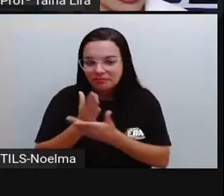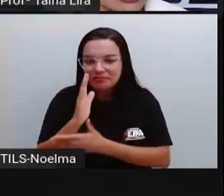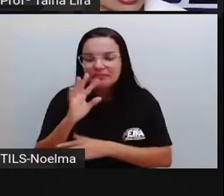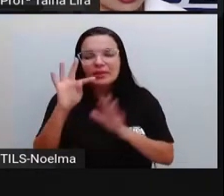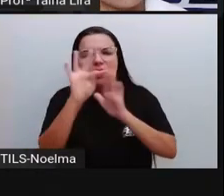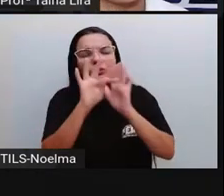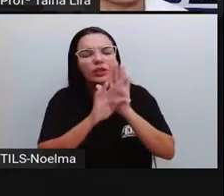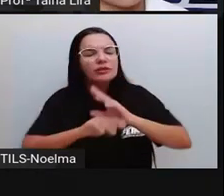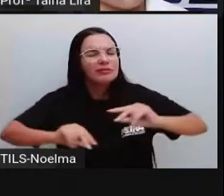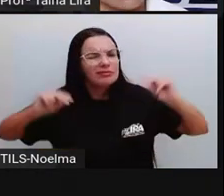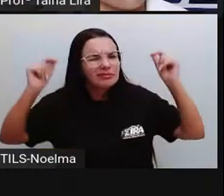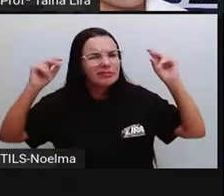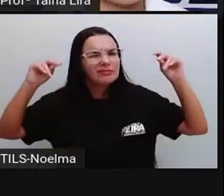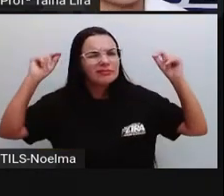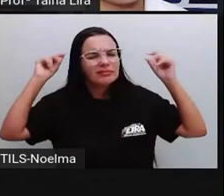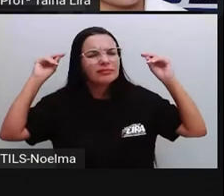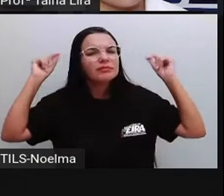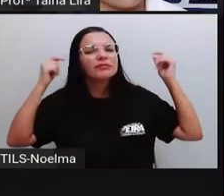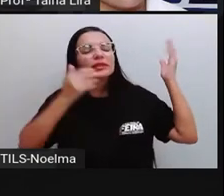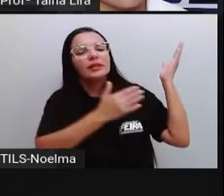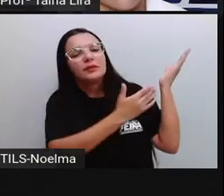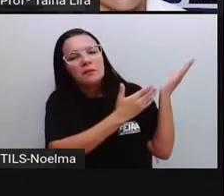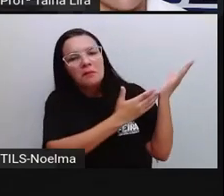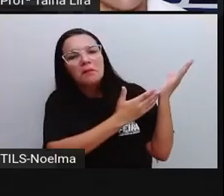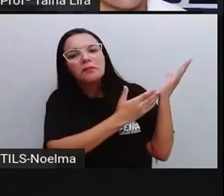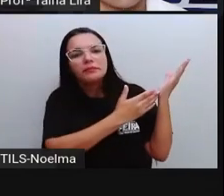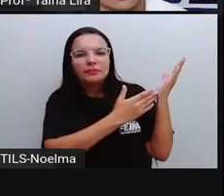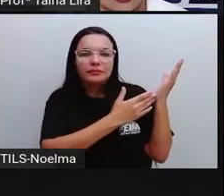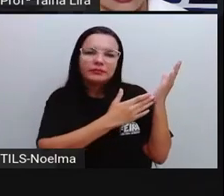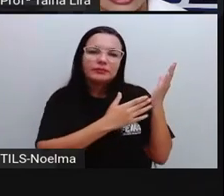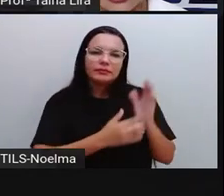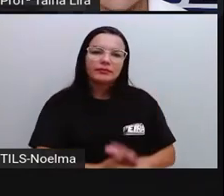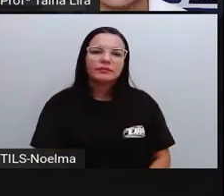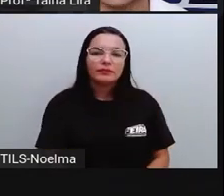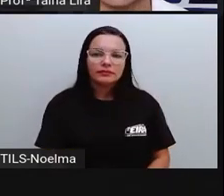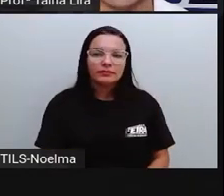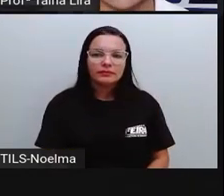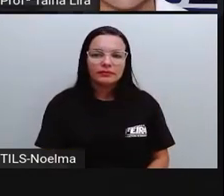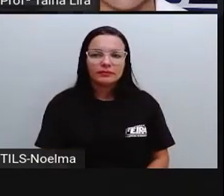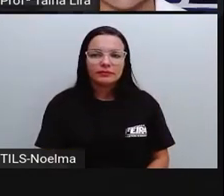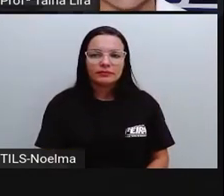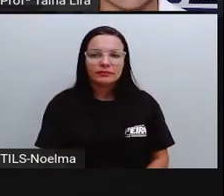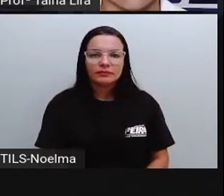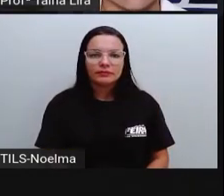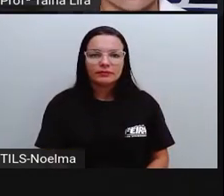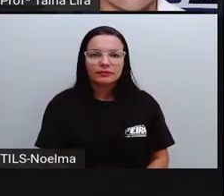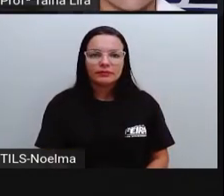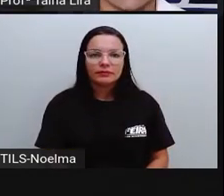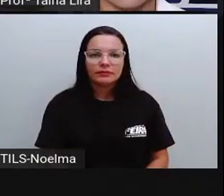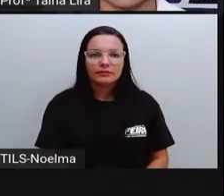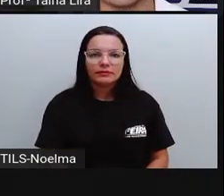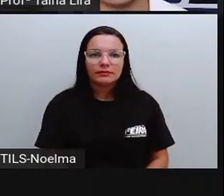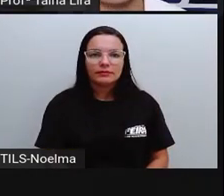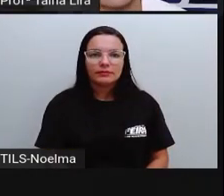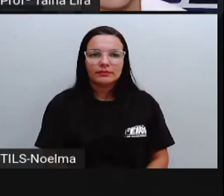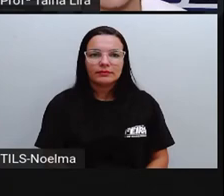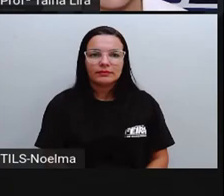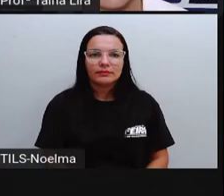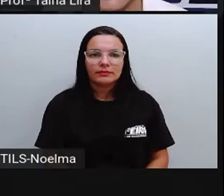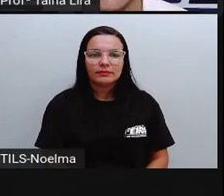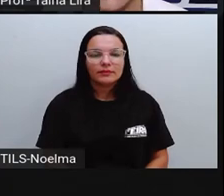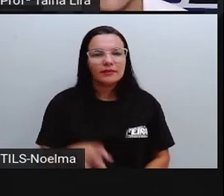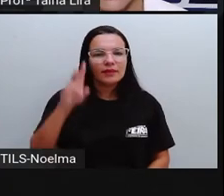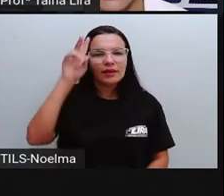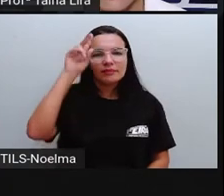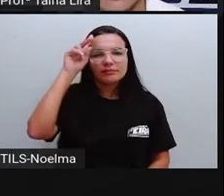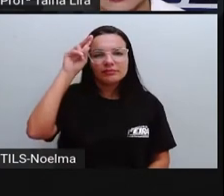texto mais antigo, um texto publicitário, né? Do chocolate batom. Chocolate da garota que não sai da